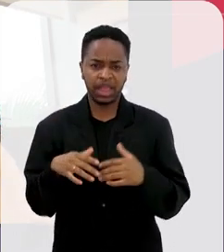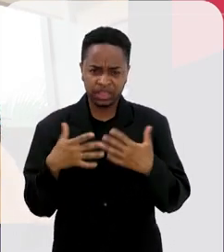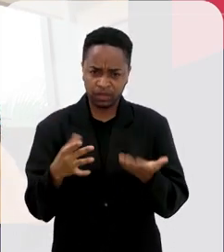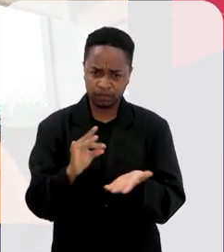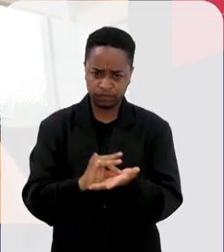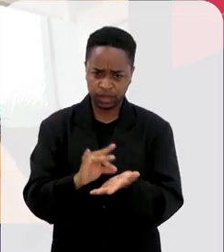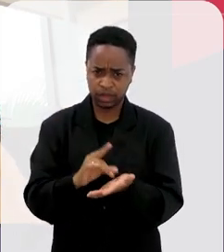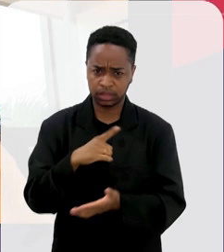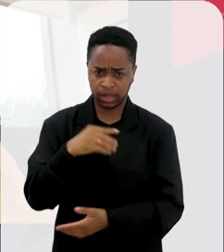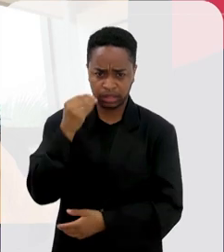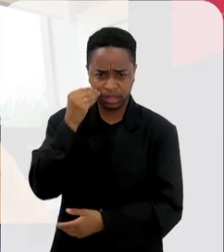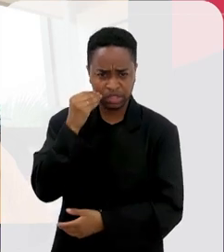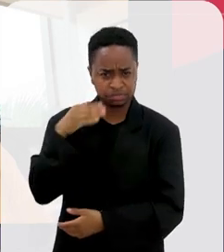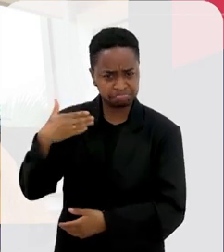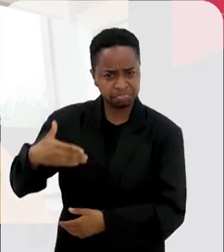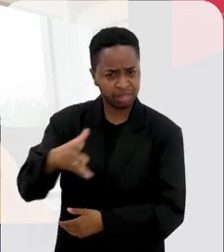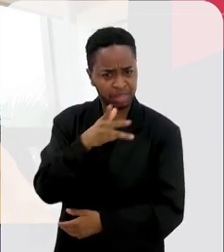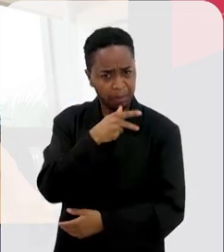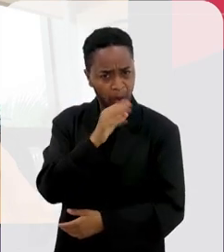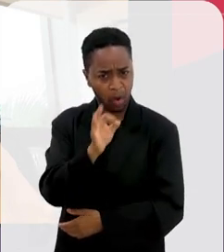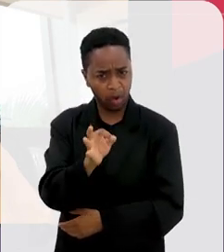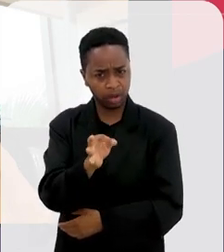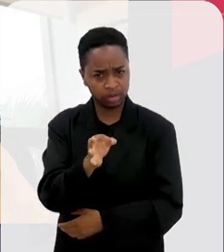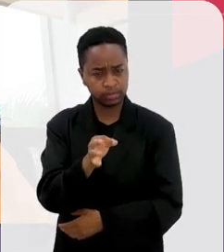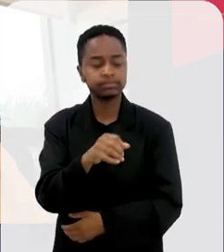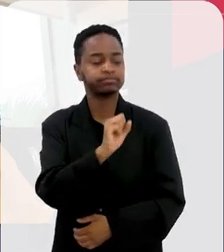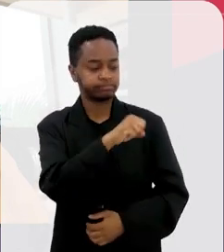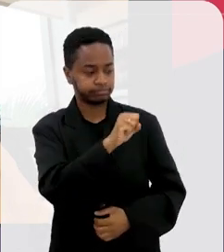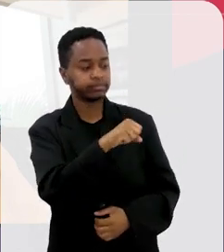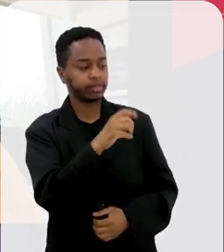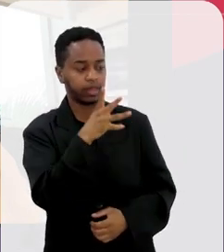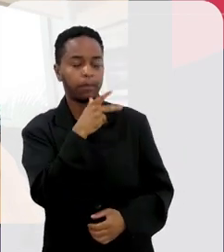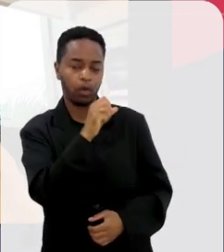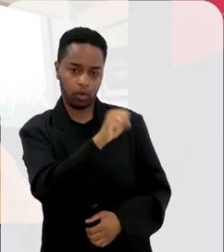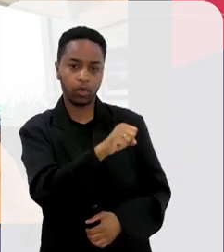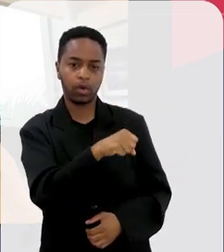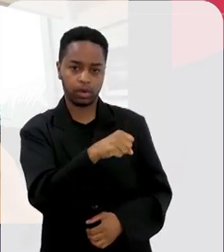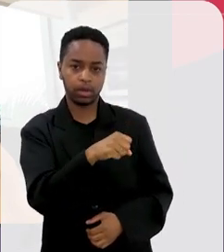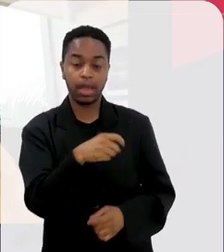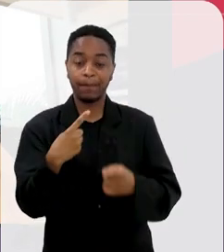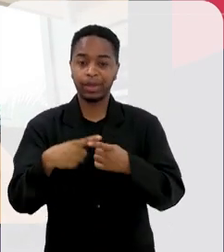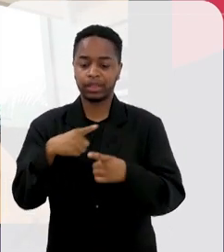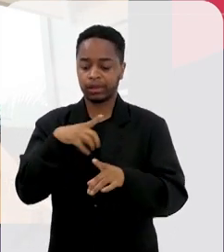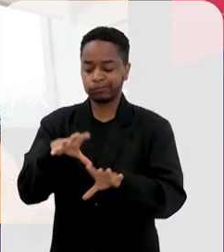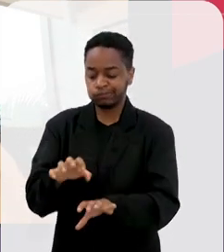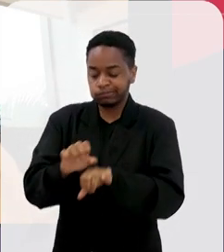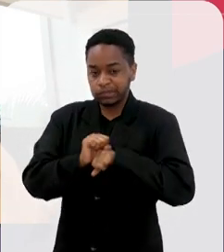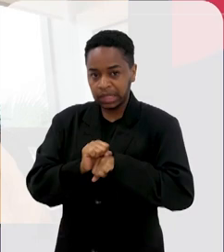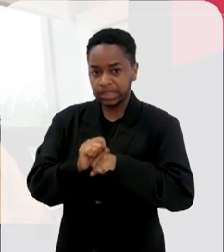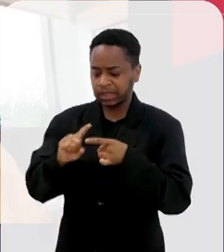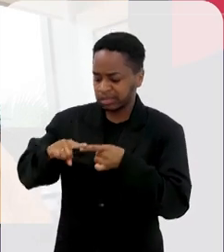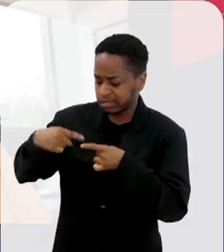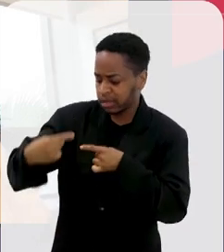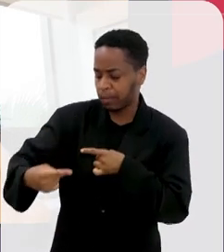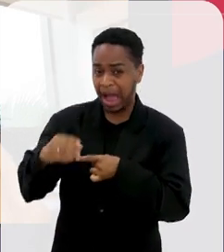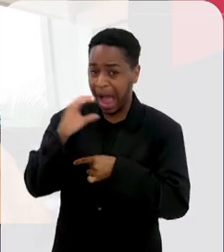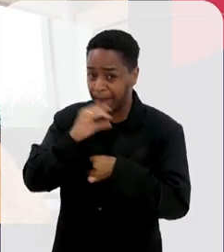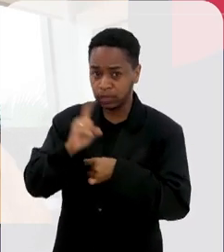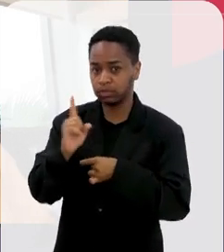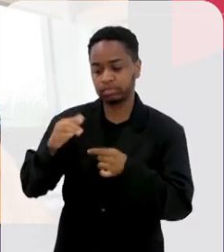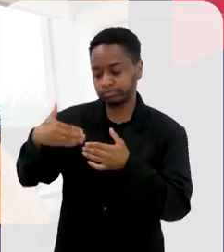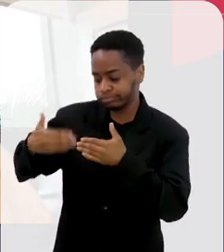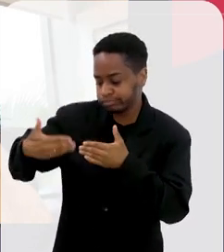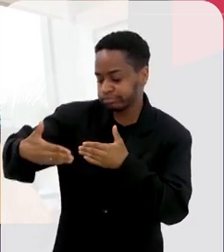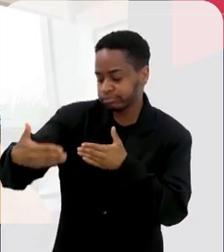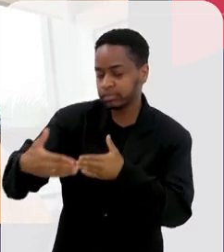faz é... Então foi um teste, é bastante tempo depois, né, da... É bastante tempo depois. Da contaminação, digamos assim. É, da